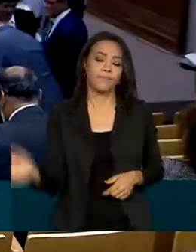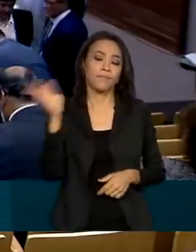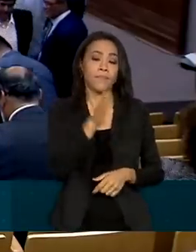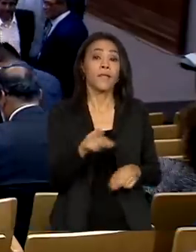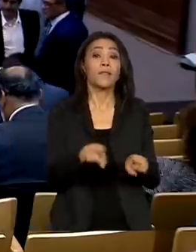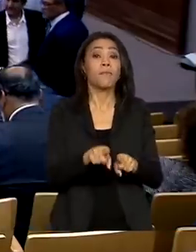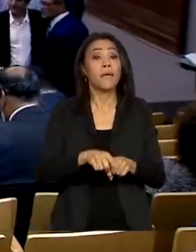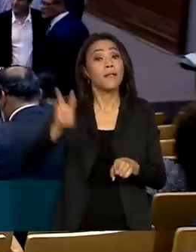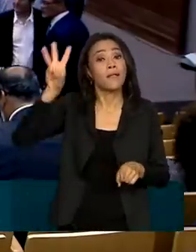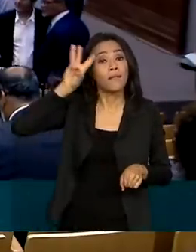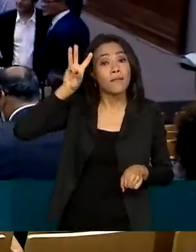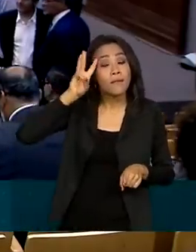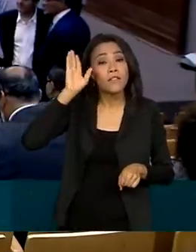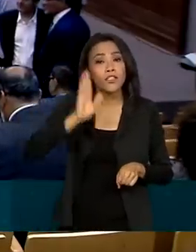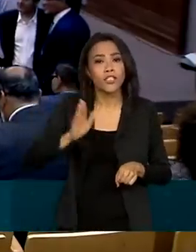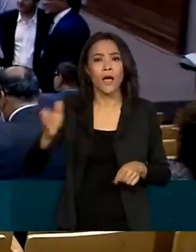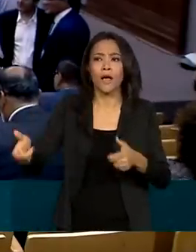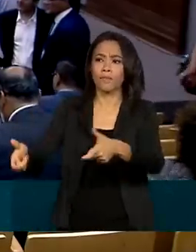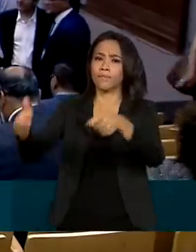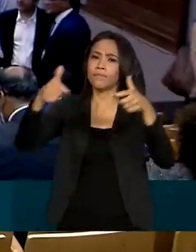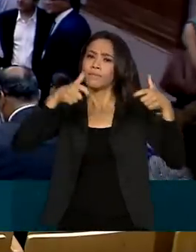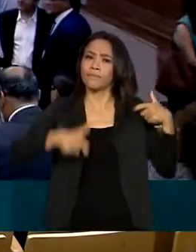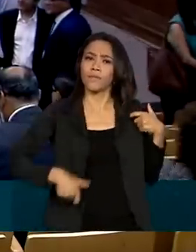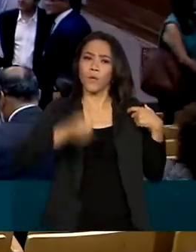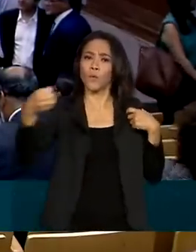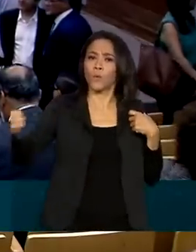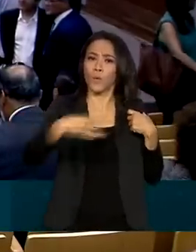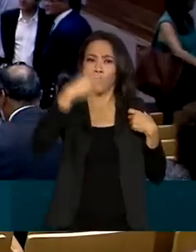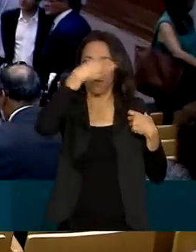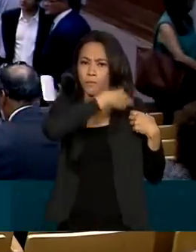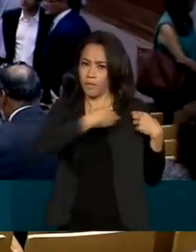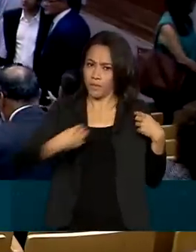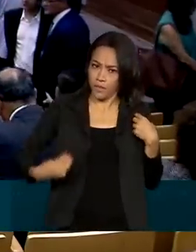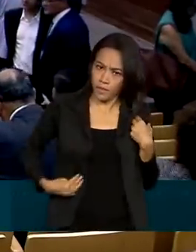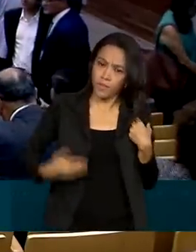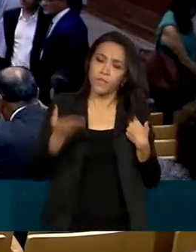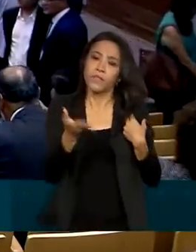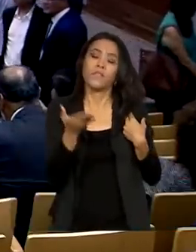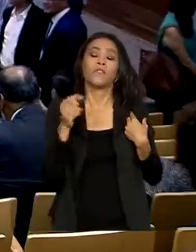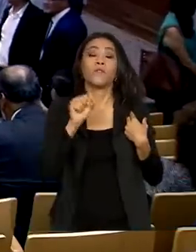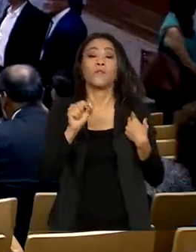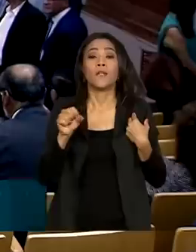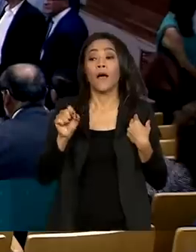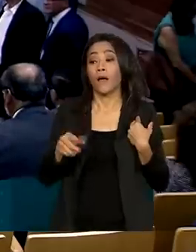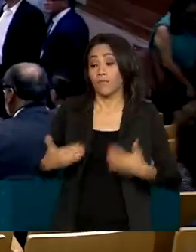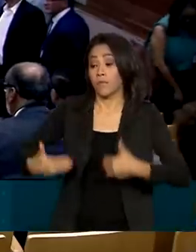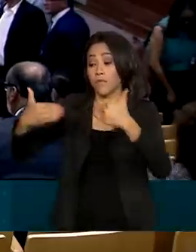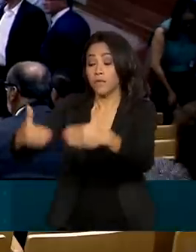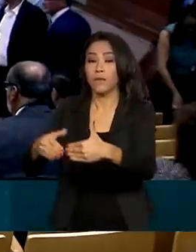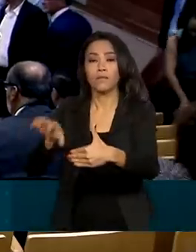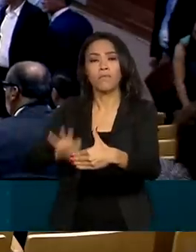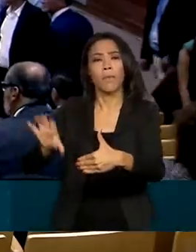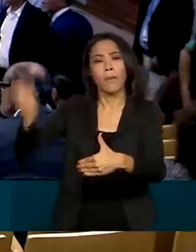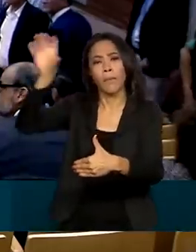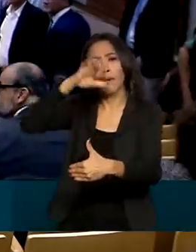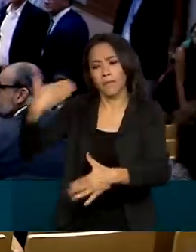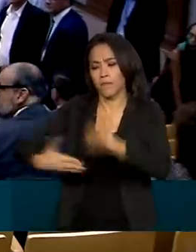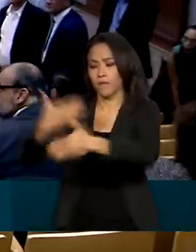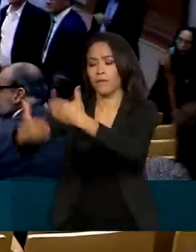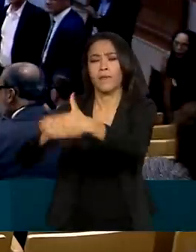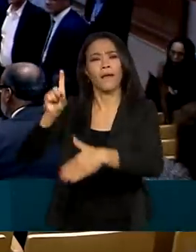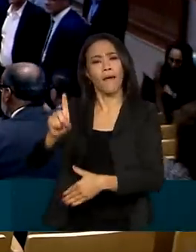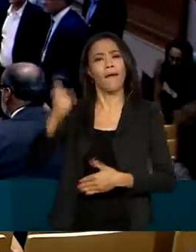-feira, foi feita a transmissão de cargo ao novo ministro da Integração e do Desenvolvimento Regional, Valdez Góes, que é ex